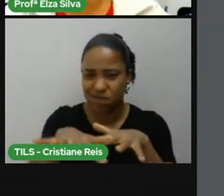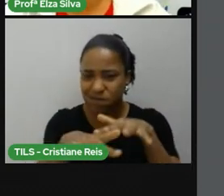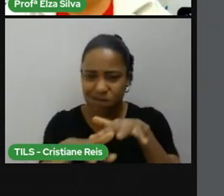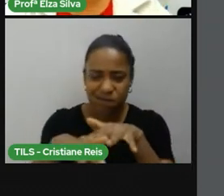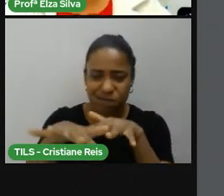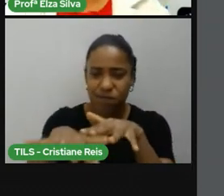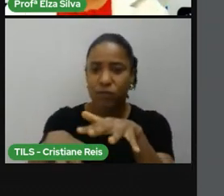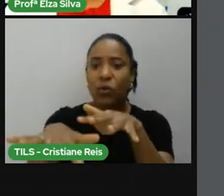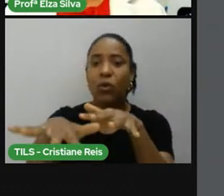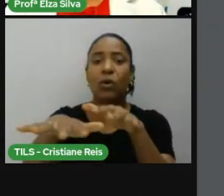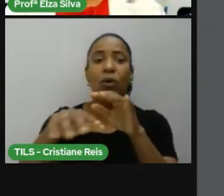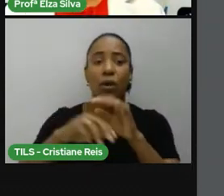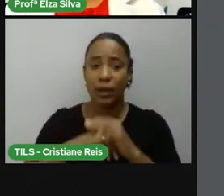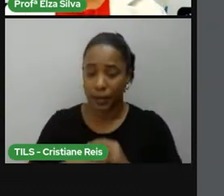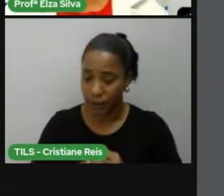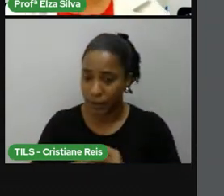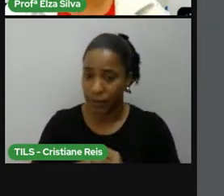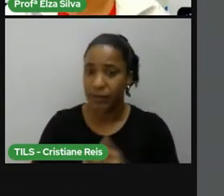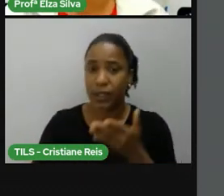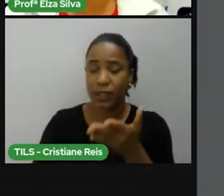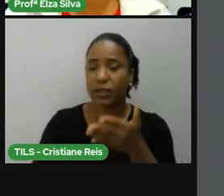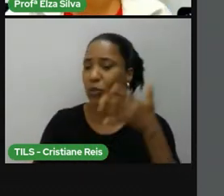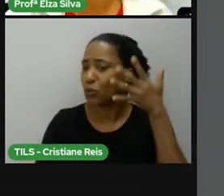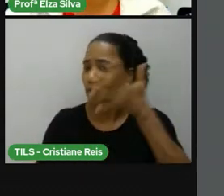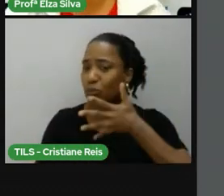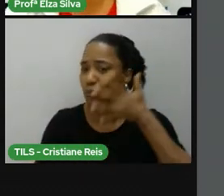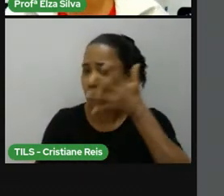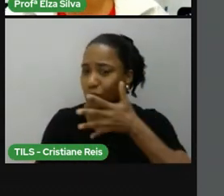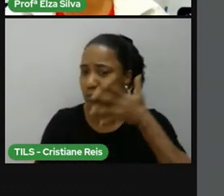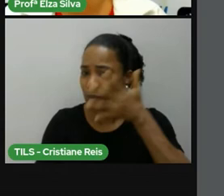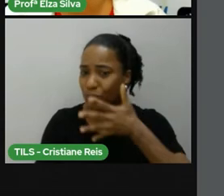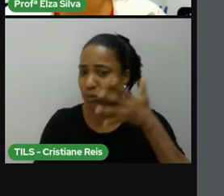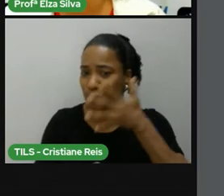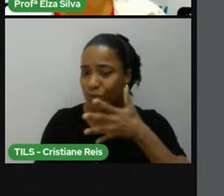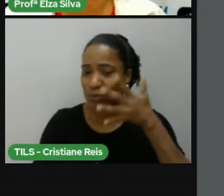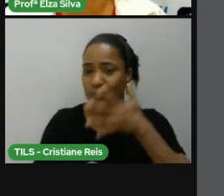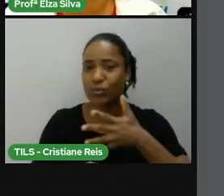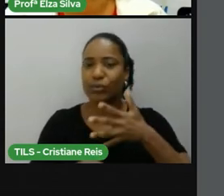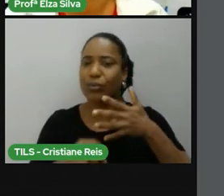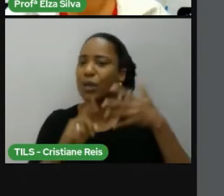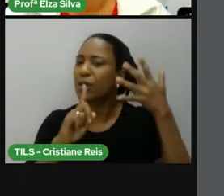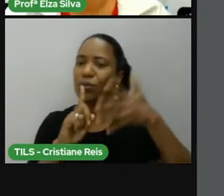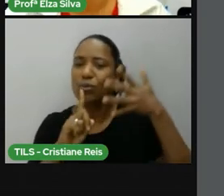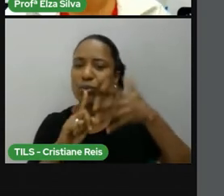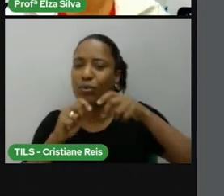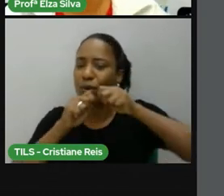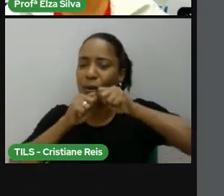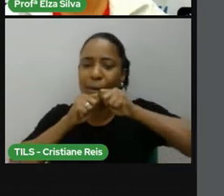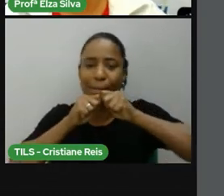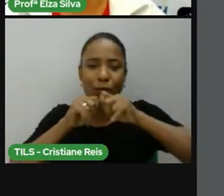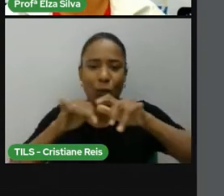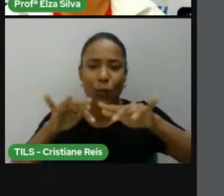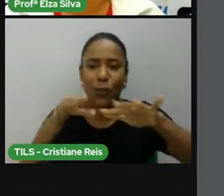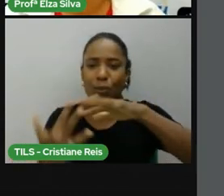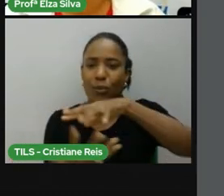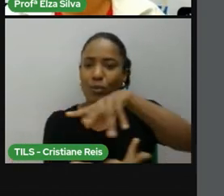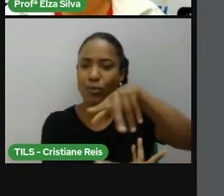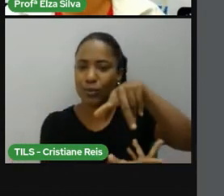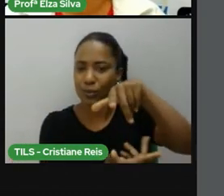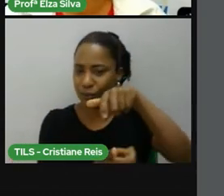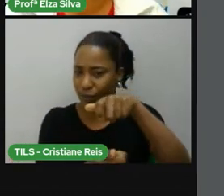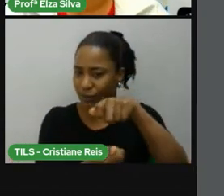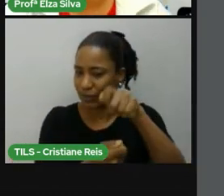Washington, ele proferiu um discurso que ficou famoso mundialmente, famous speech.